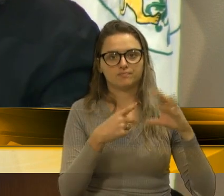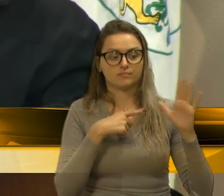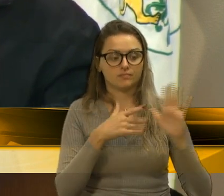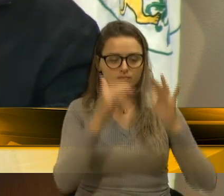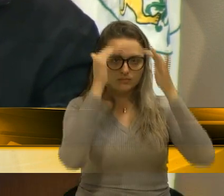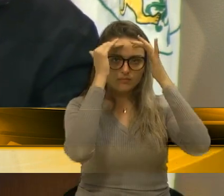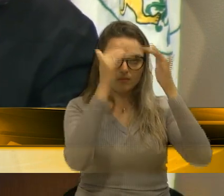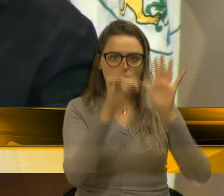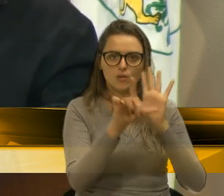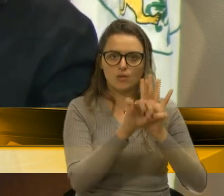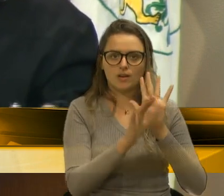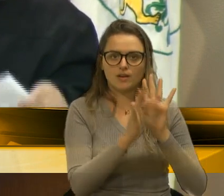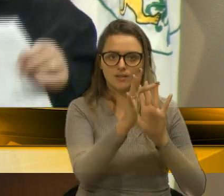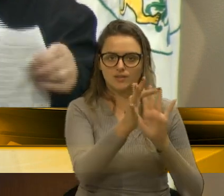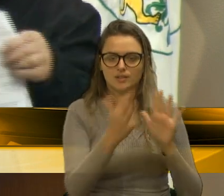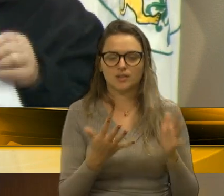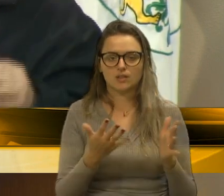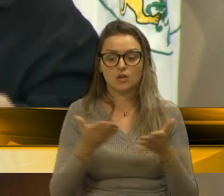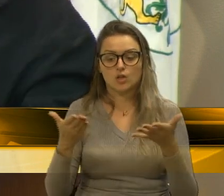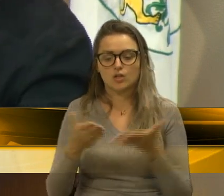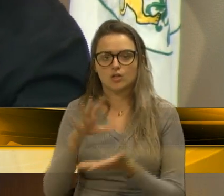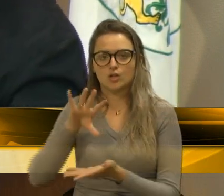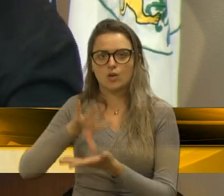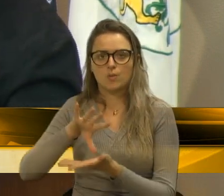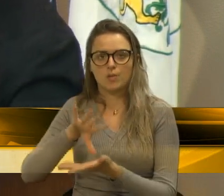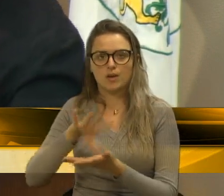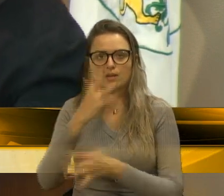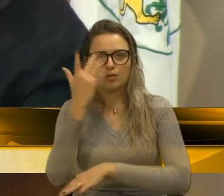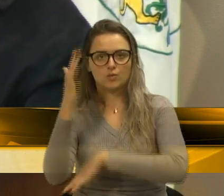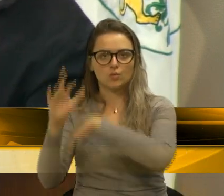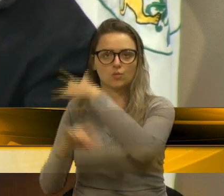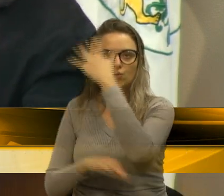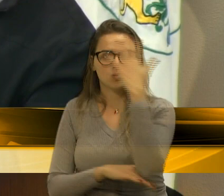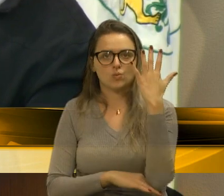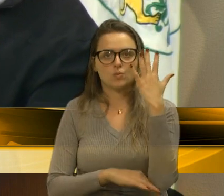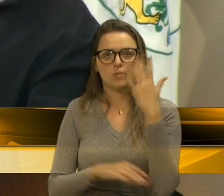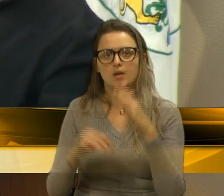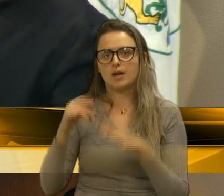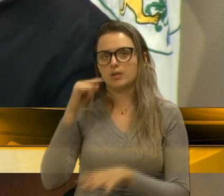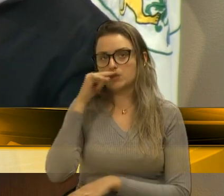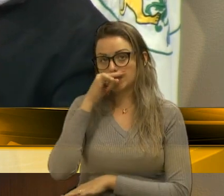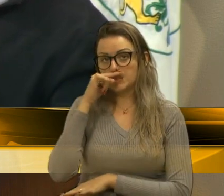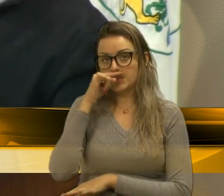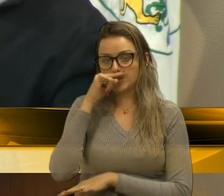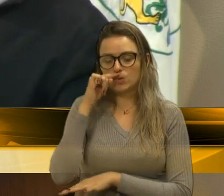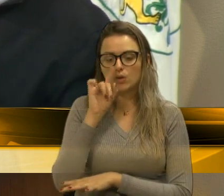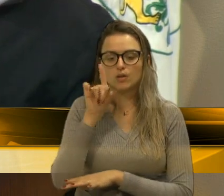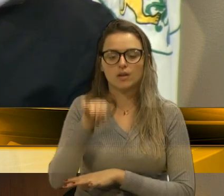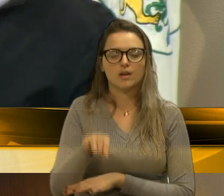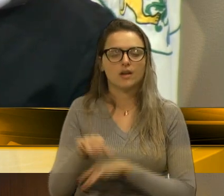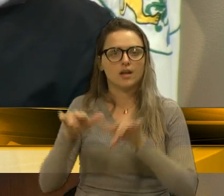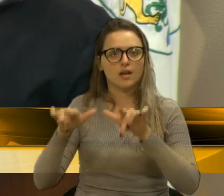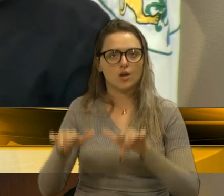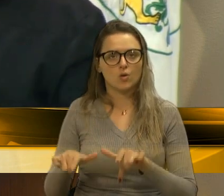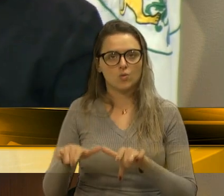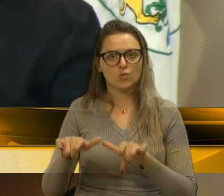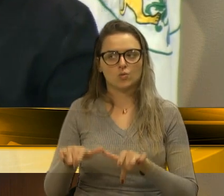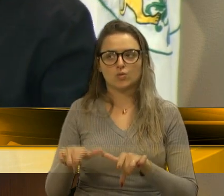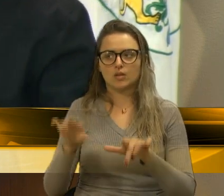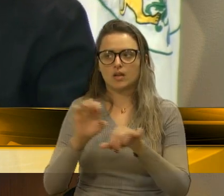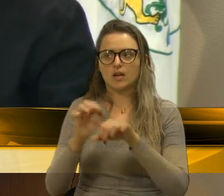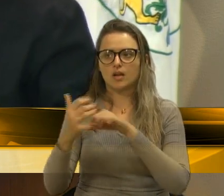da legislação federal. Já o parque do Mato Sartori é um parque ambiental destinado